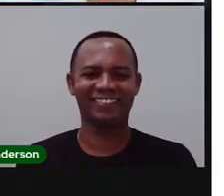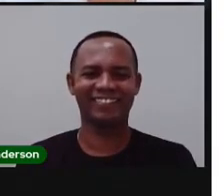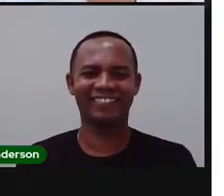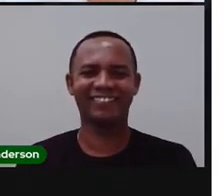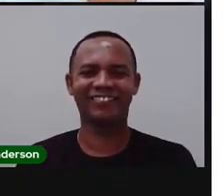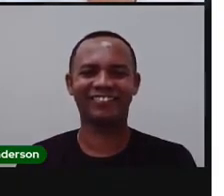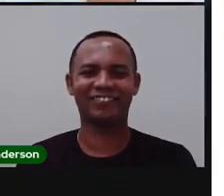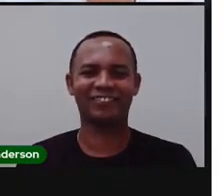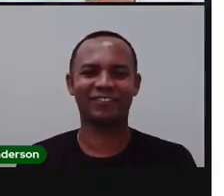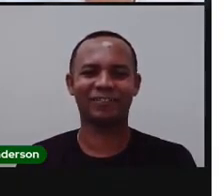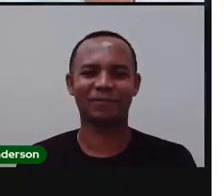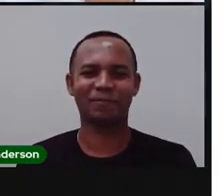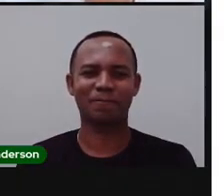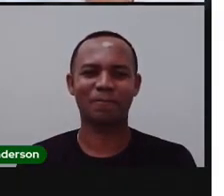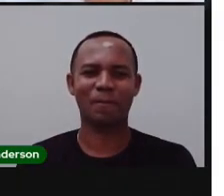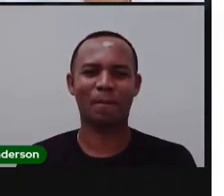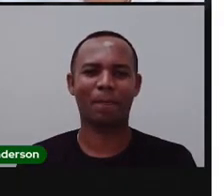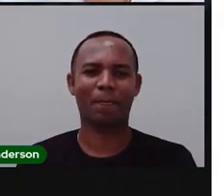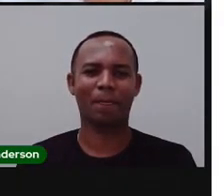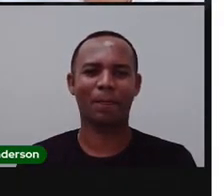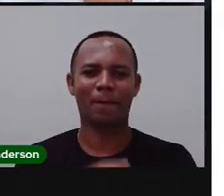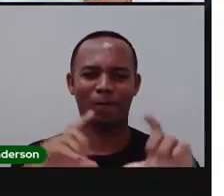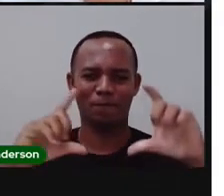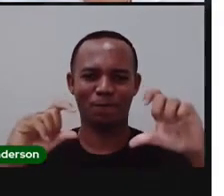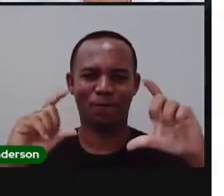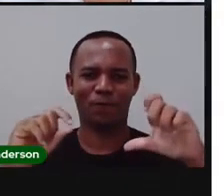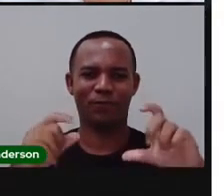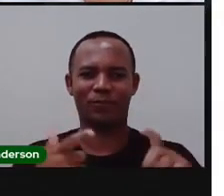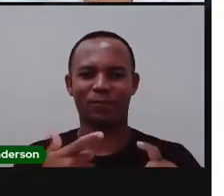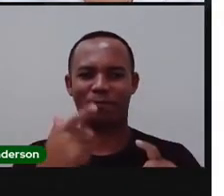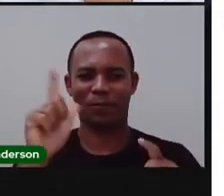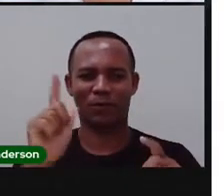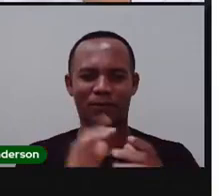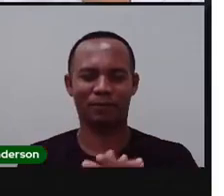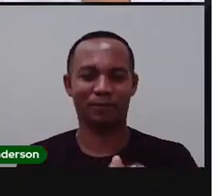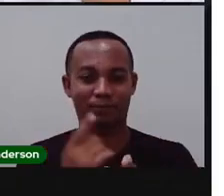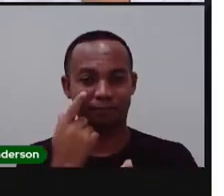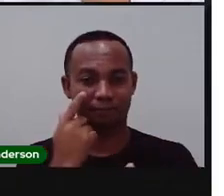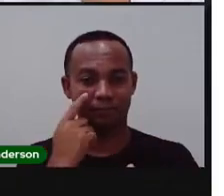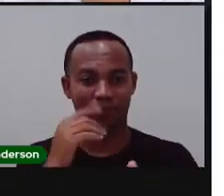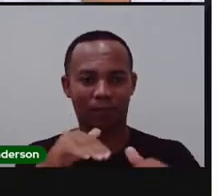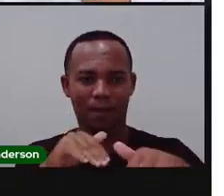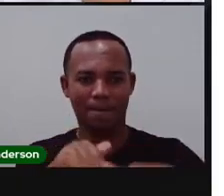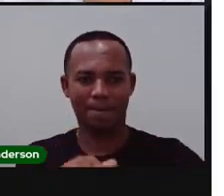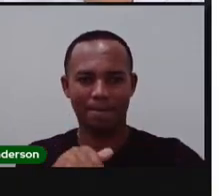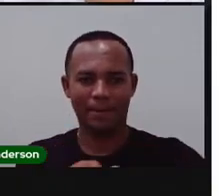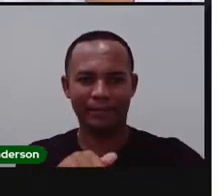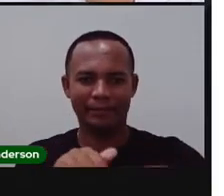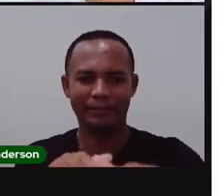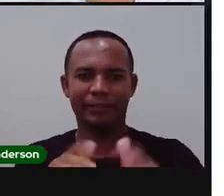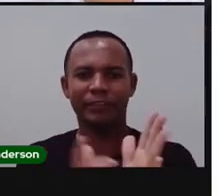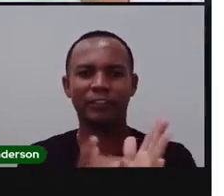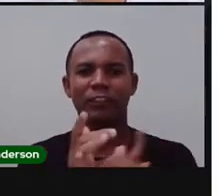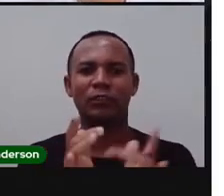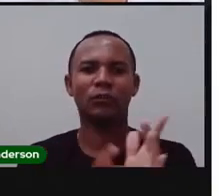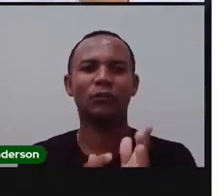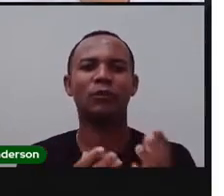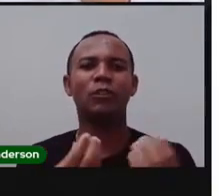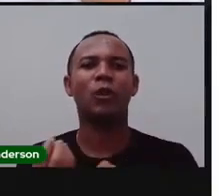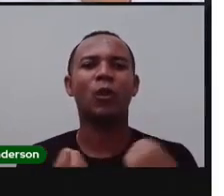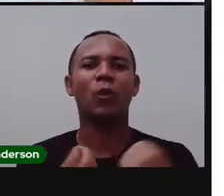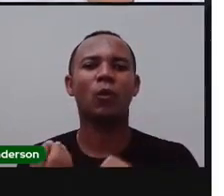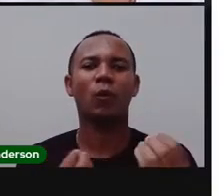Próximo slide, com a PRO Maria. E esse evento aqui, A Marcha pra Jesus. É um evento, né?